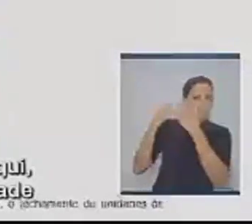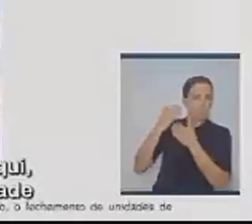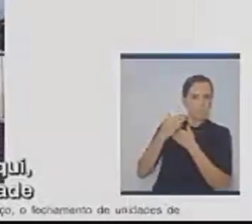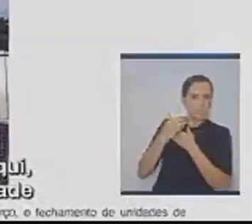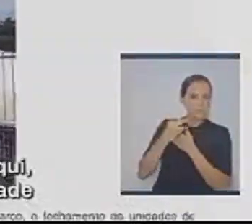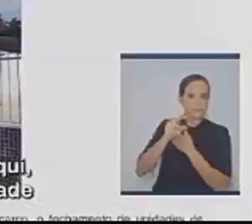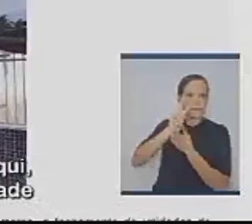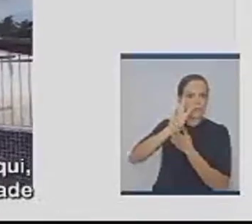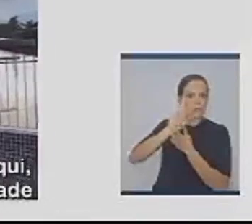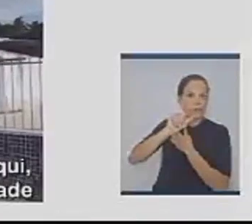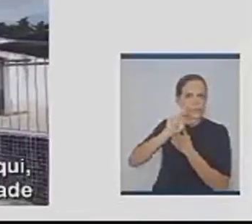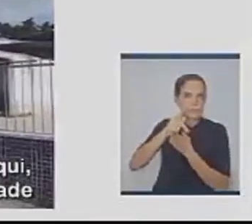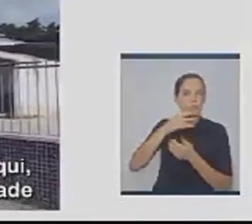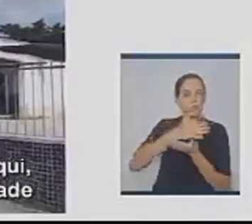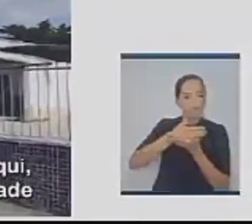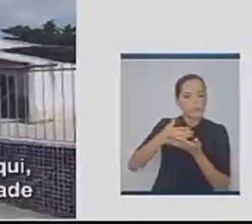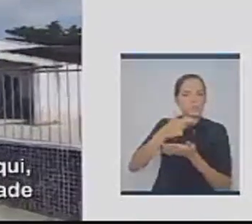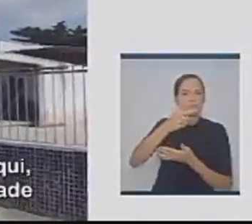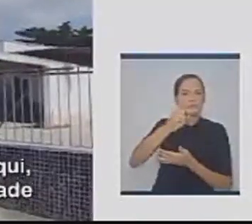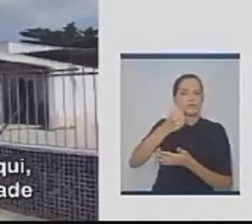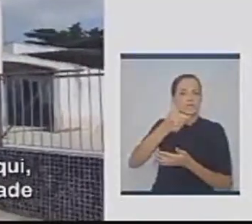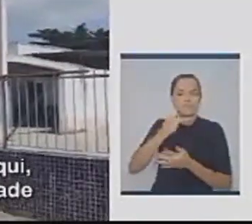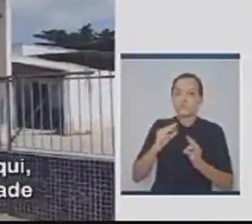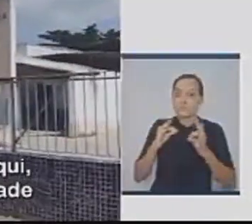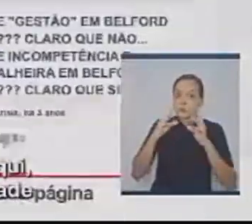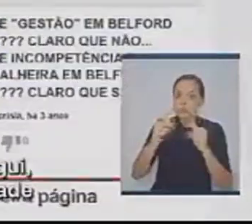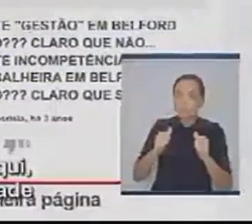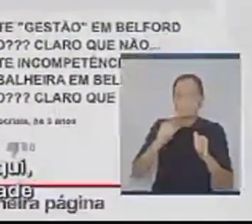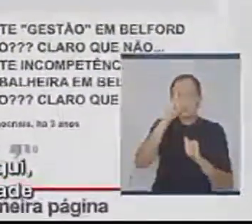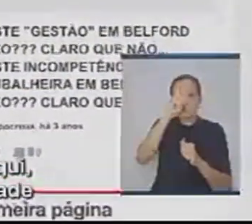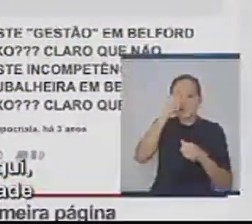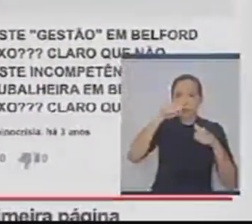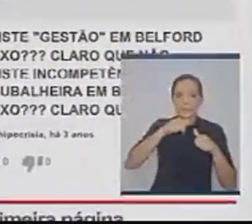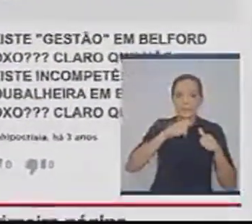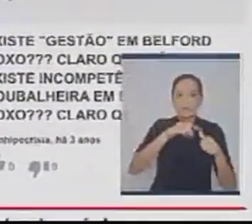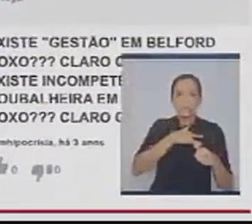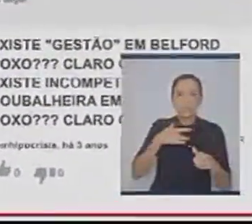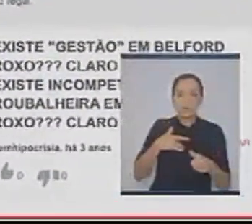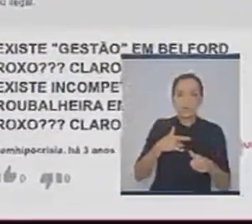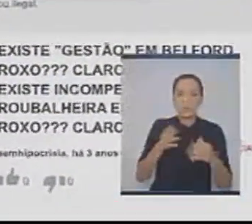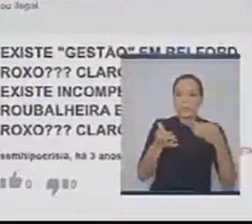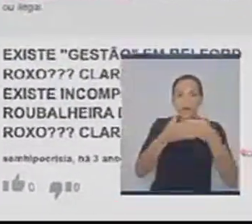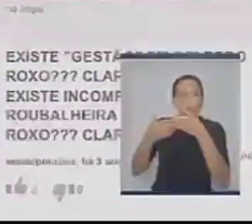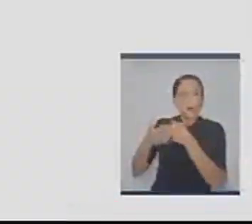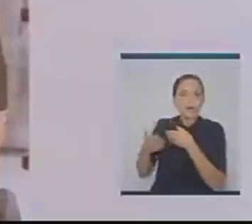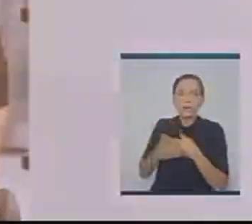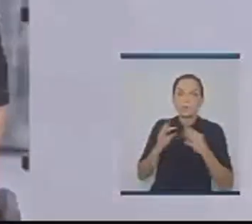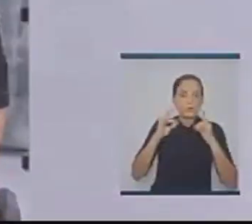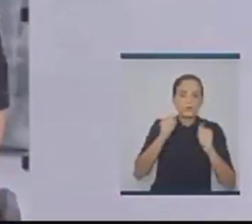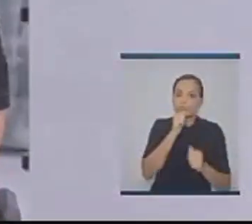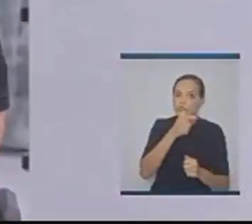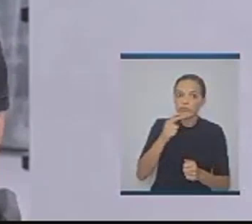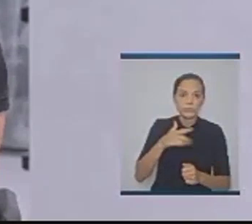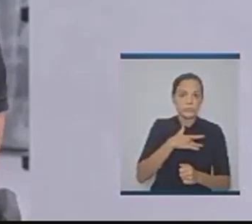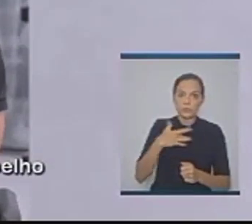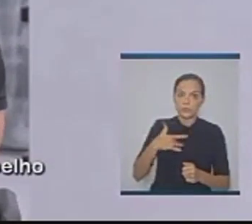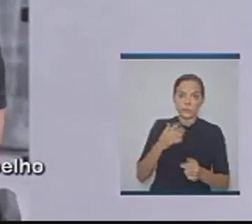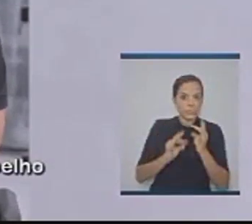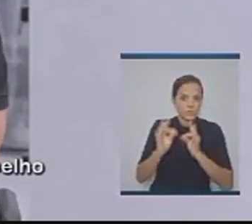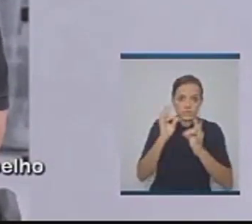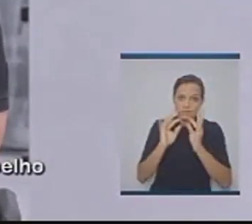Quando o Vaguinho iniciou em 2017 aqui, todas as unidades emergenciais da cidade estavam fechadas. Nós não tínhamos saúde.